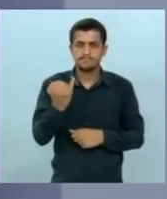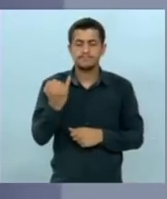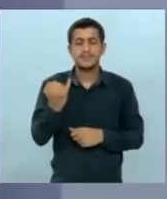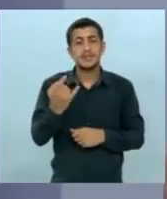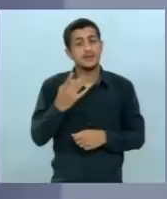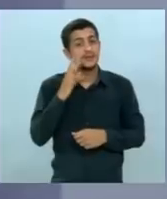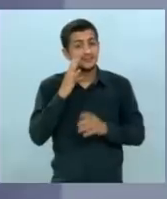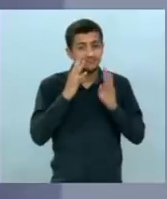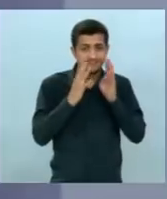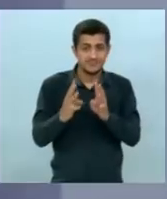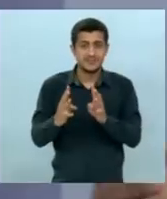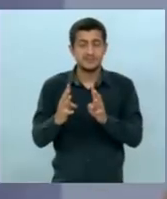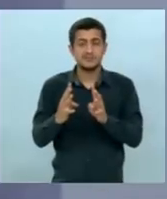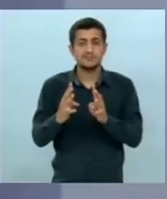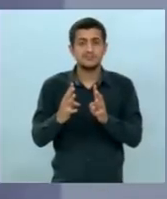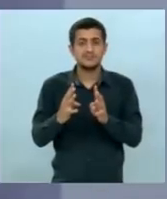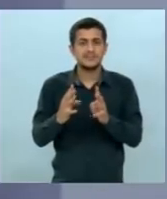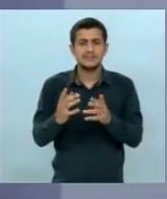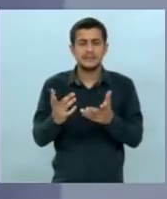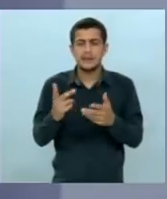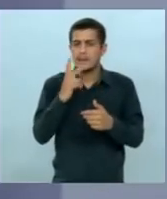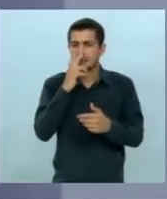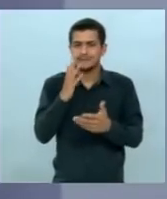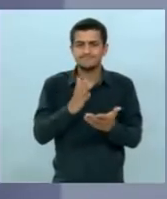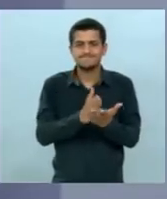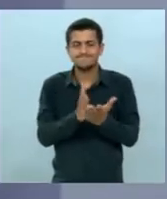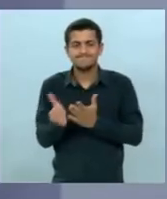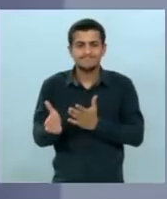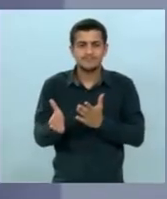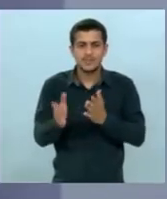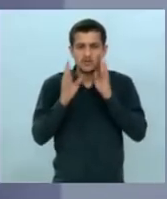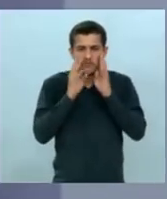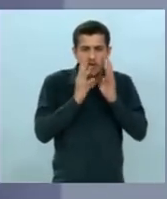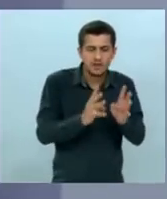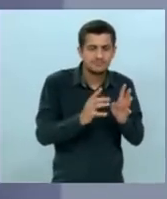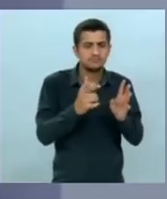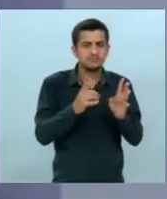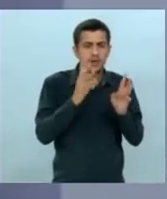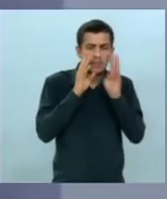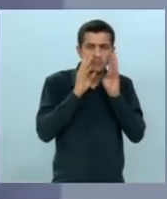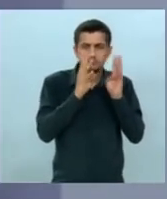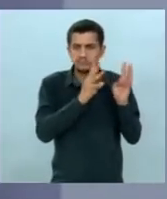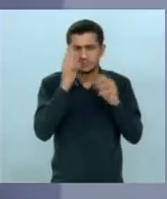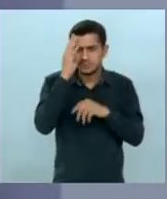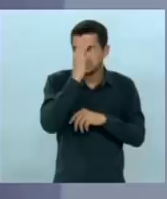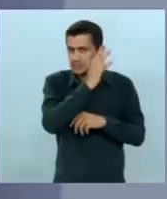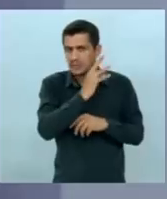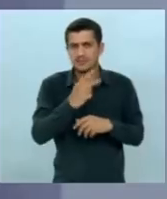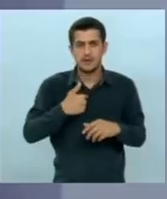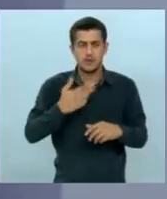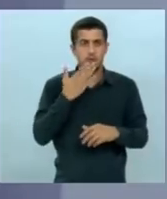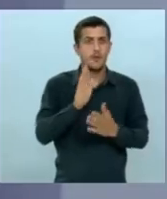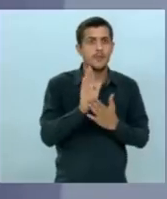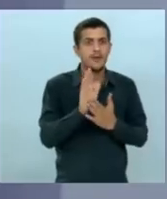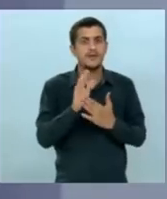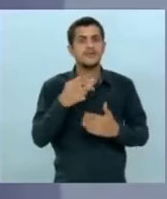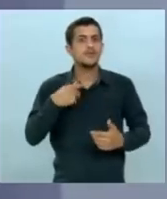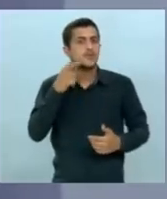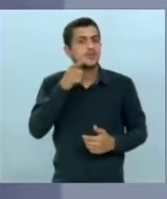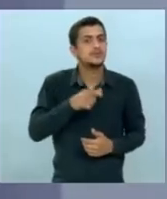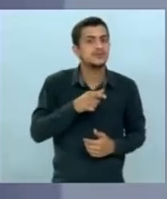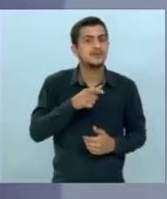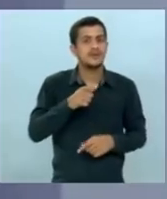viu aí que ele diverge muitas vezes, ele não foca para dizer, olha, eu vou cumprir essa promessa mirabolante,